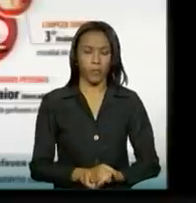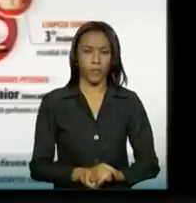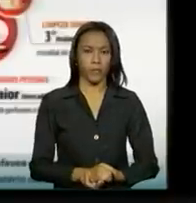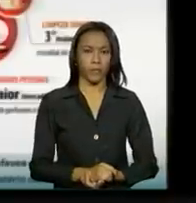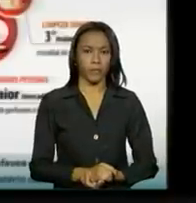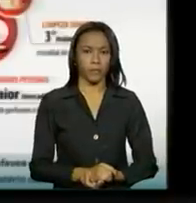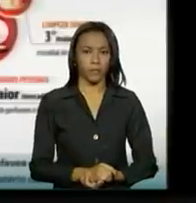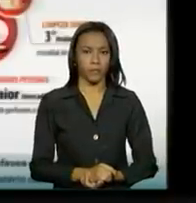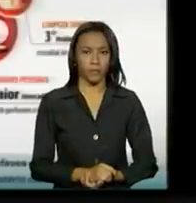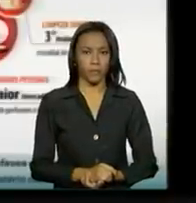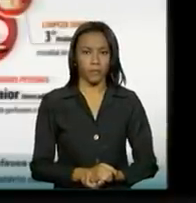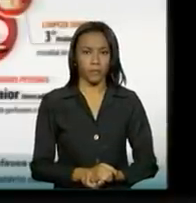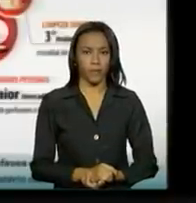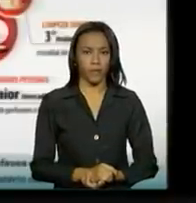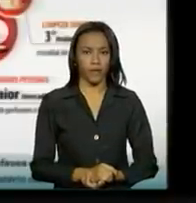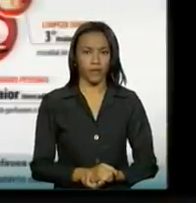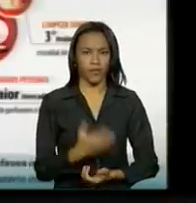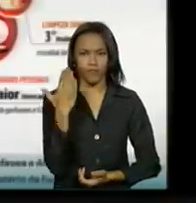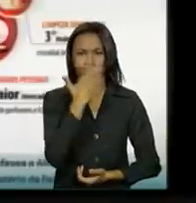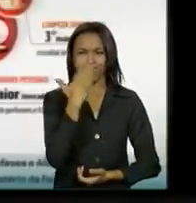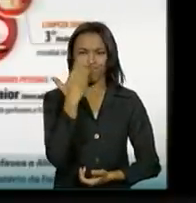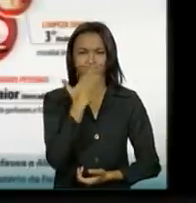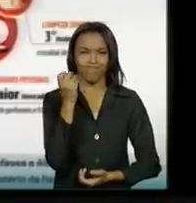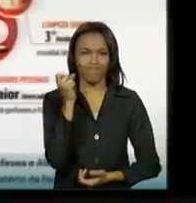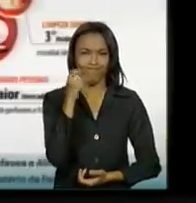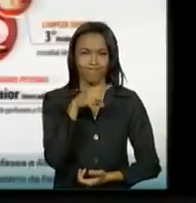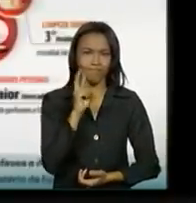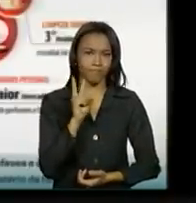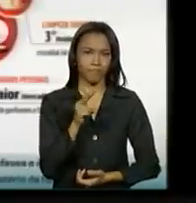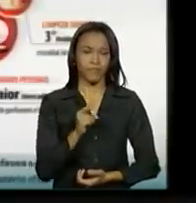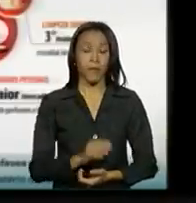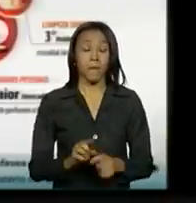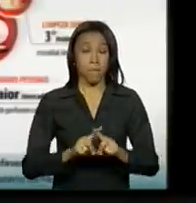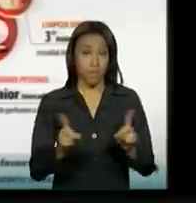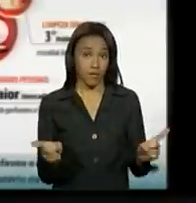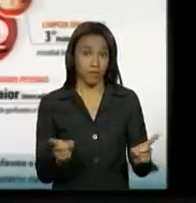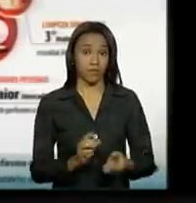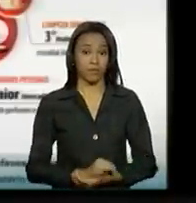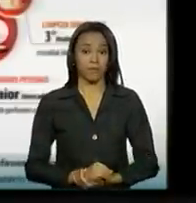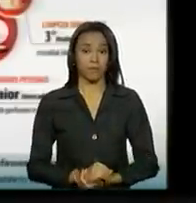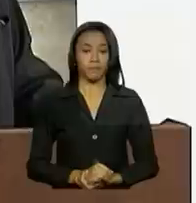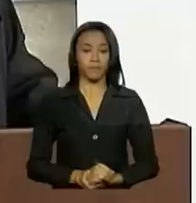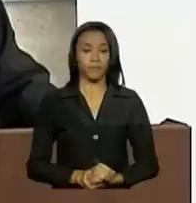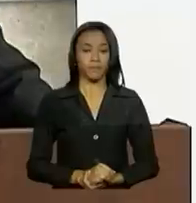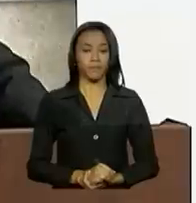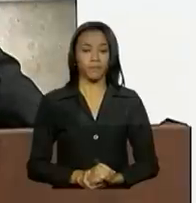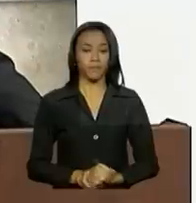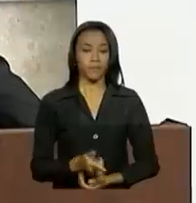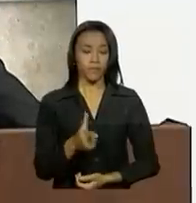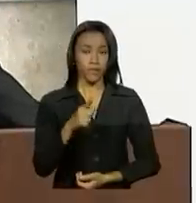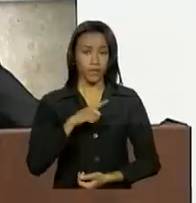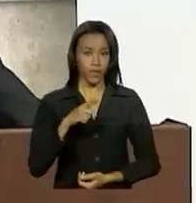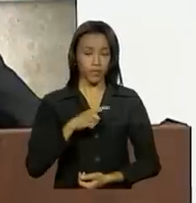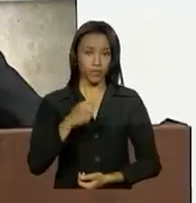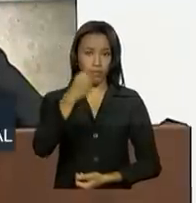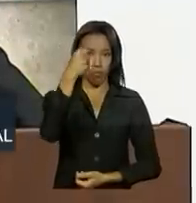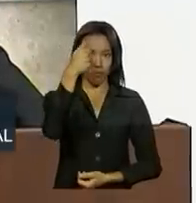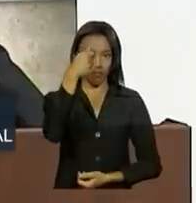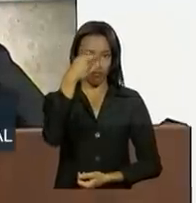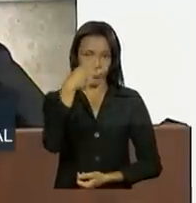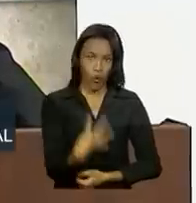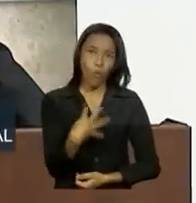E eu não estou conseguindo enxergar, mas, enfim, nós temos o quarto maior